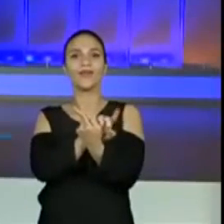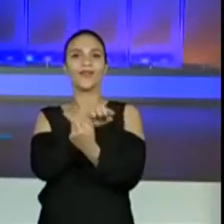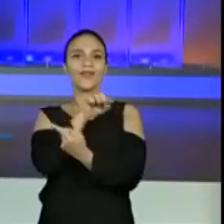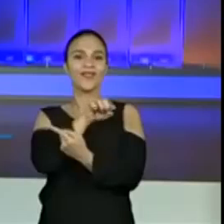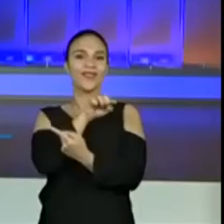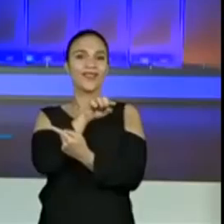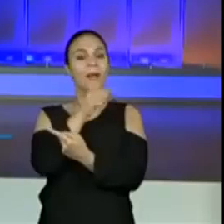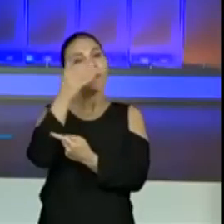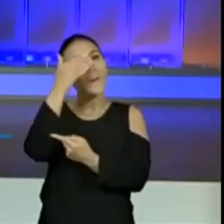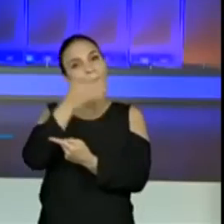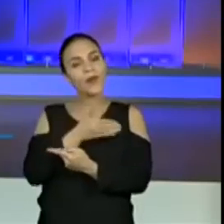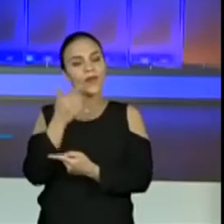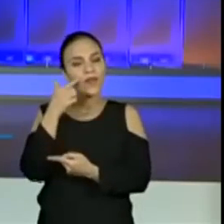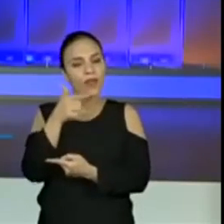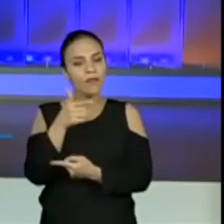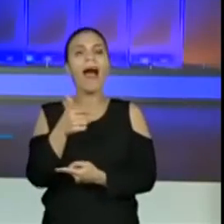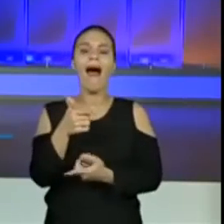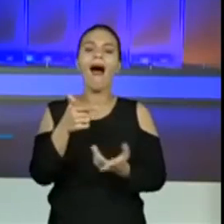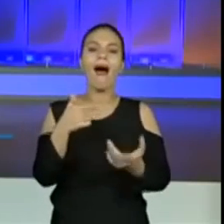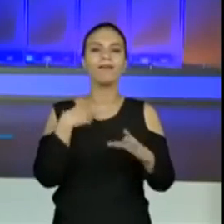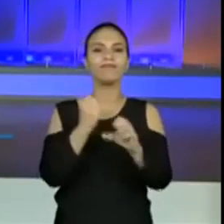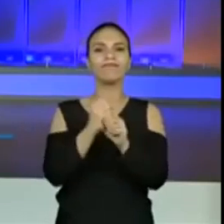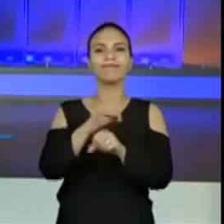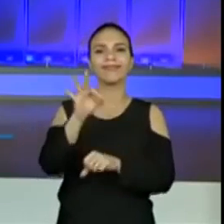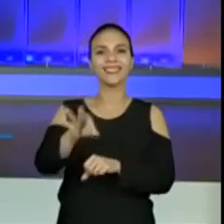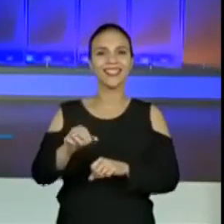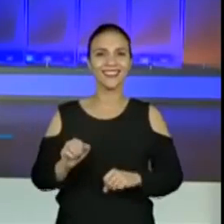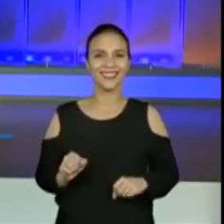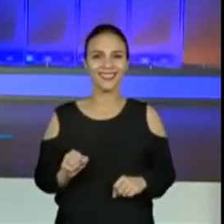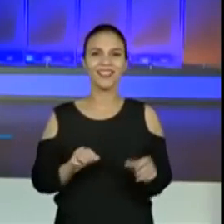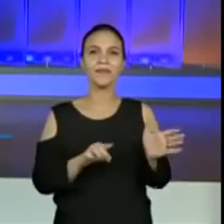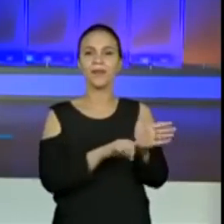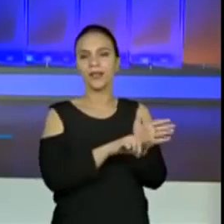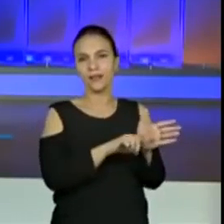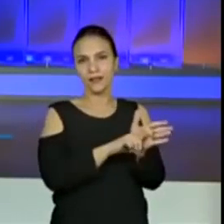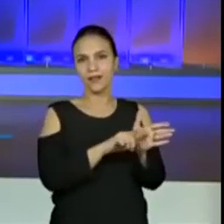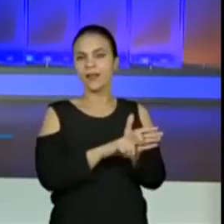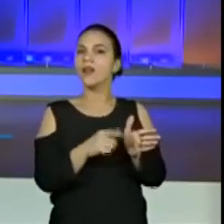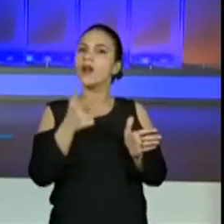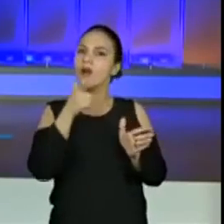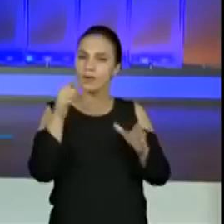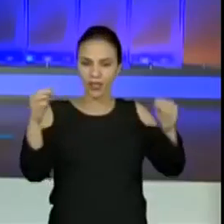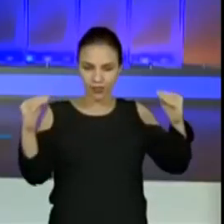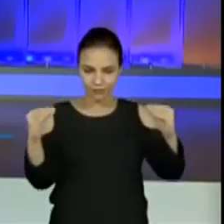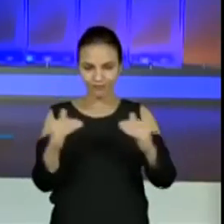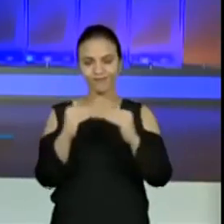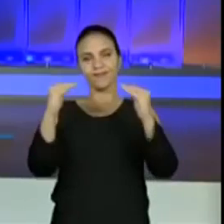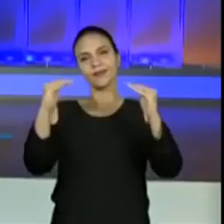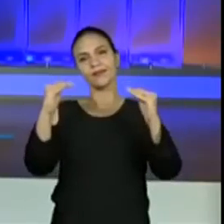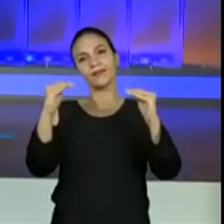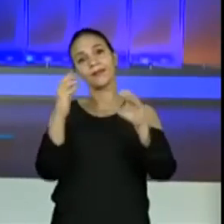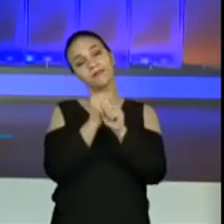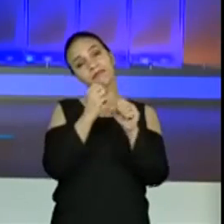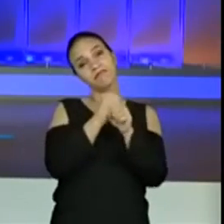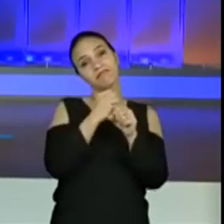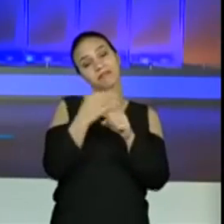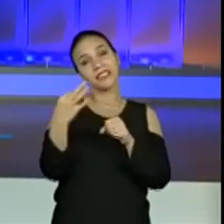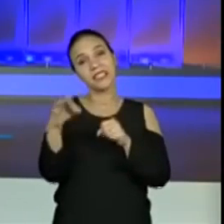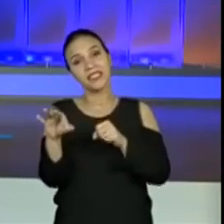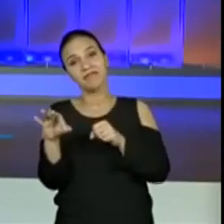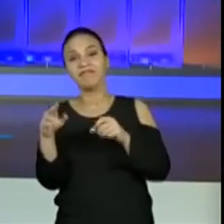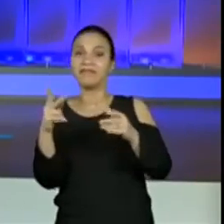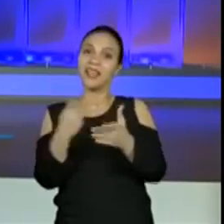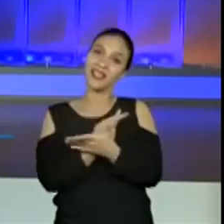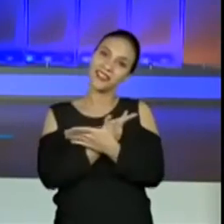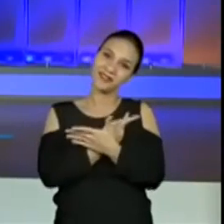você faz a operação inversa, que é a subtração. E assim você consegue ter certeza se aquela operação que você acabou de